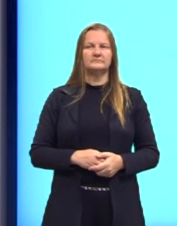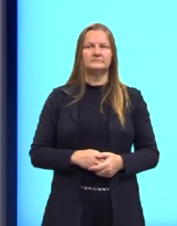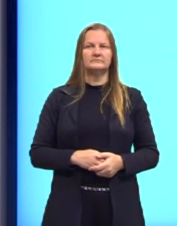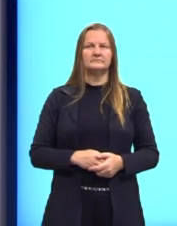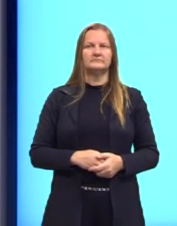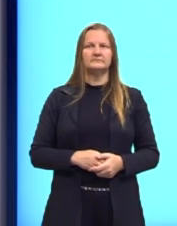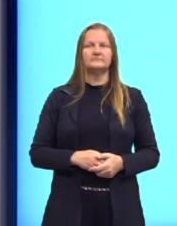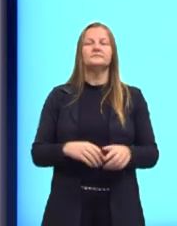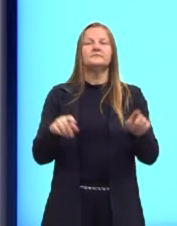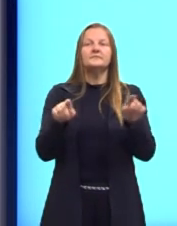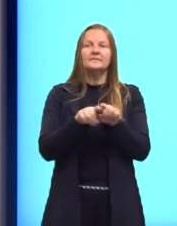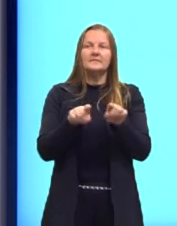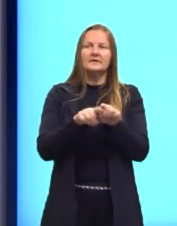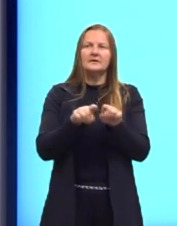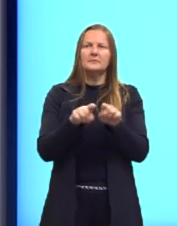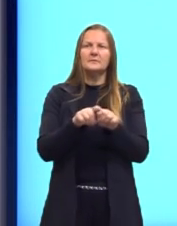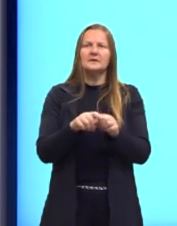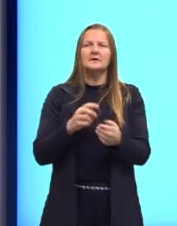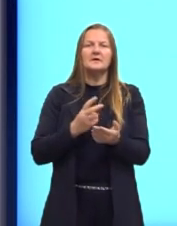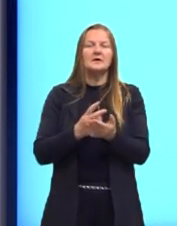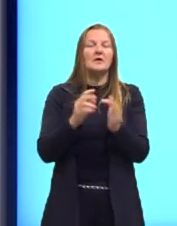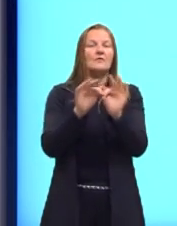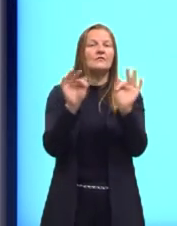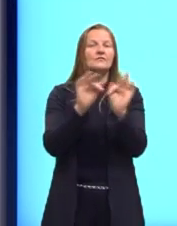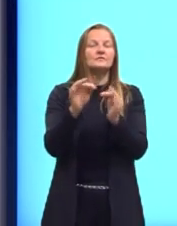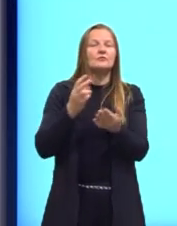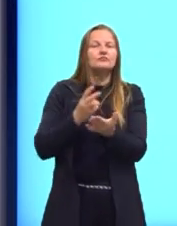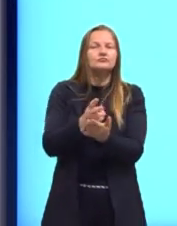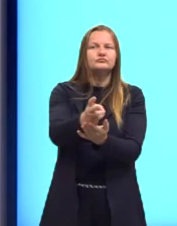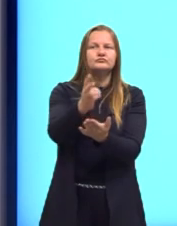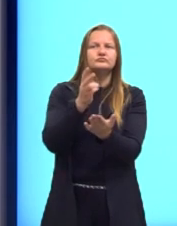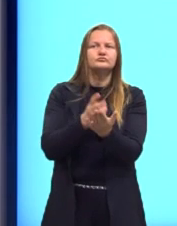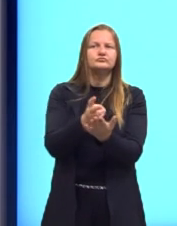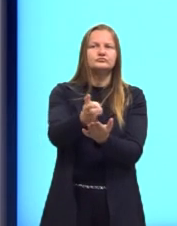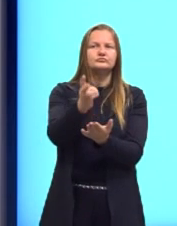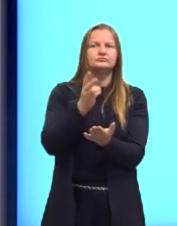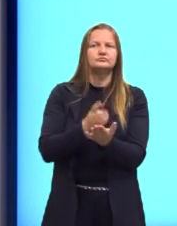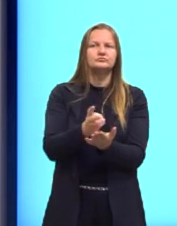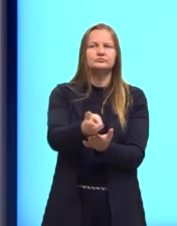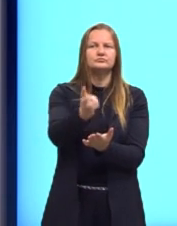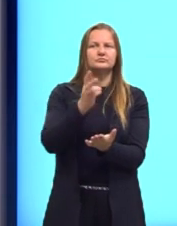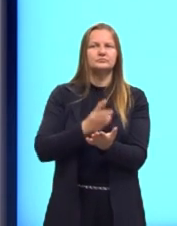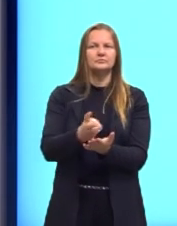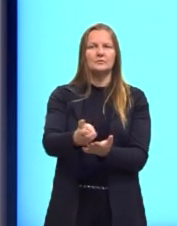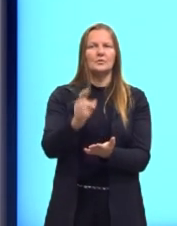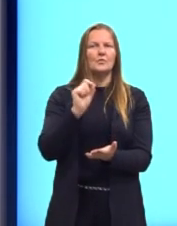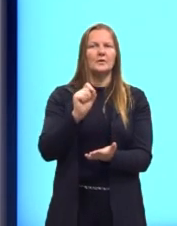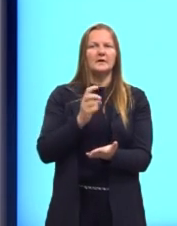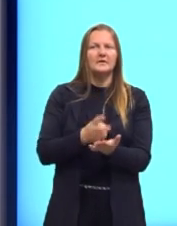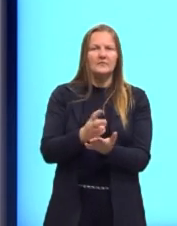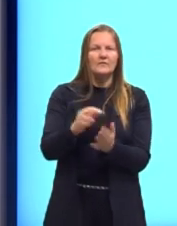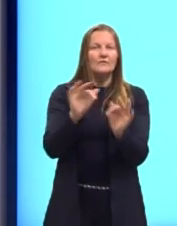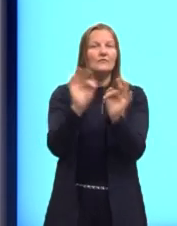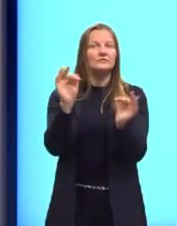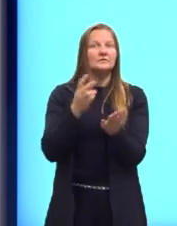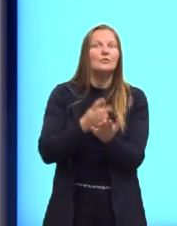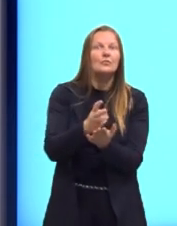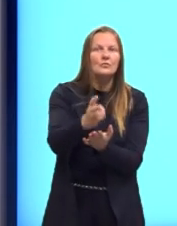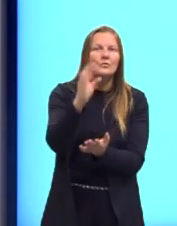E nós temos a função constante. Nós até vimos na aula anterior o que que seria uma função ali